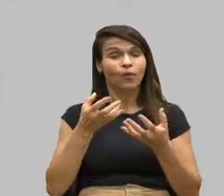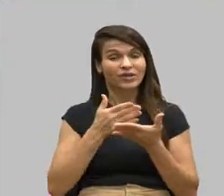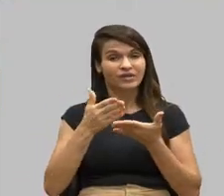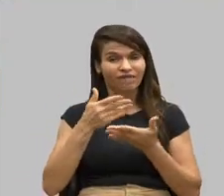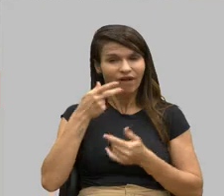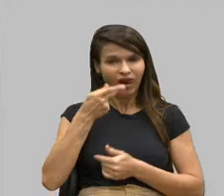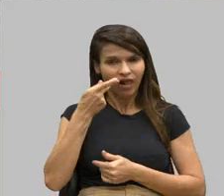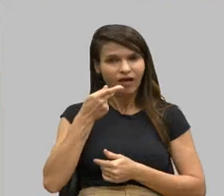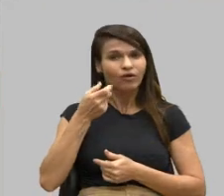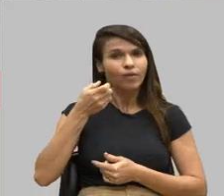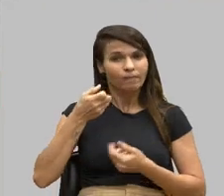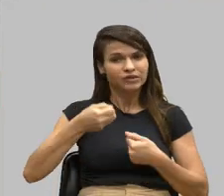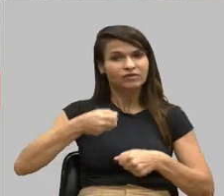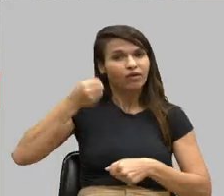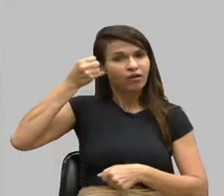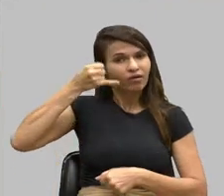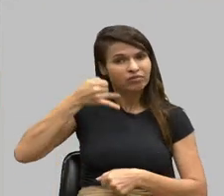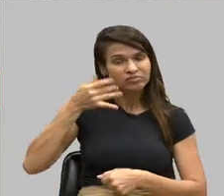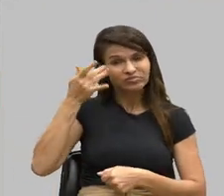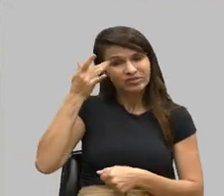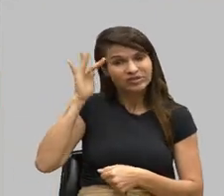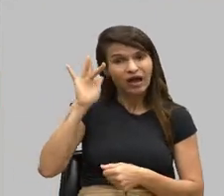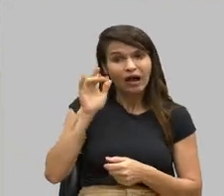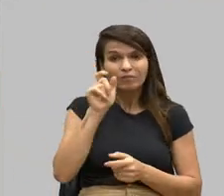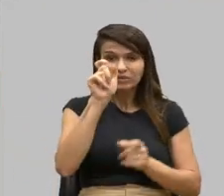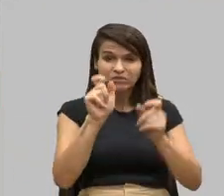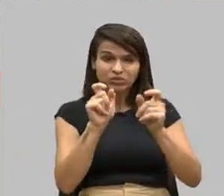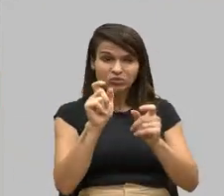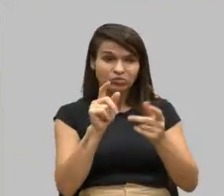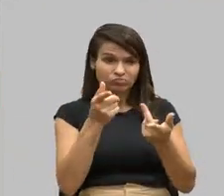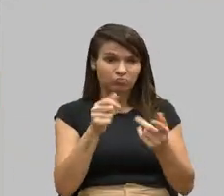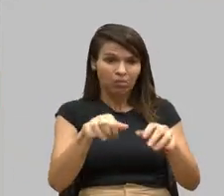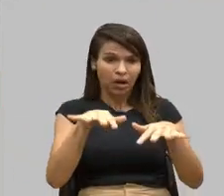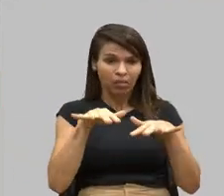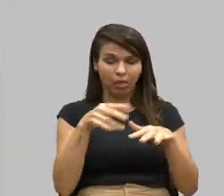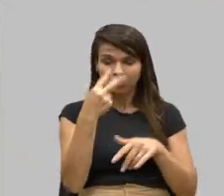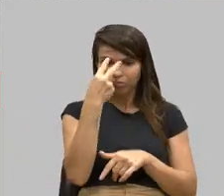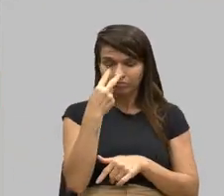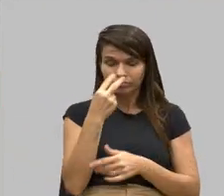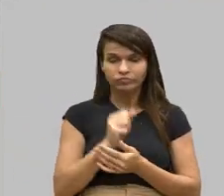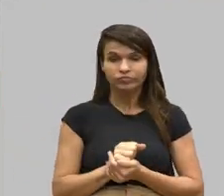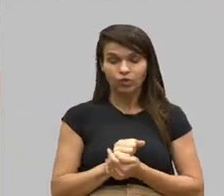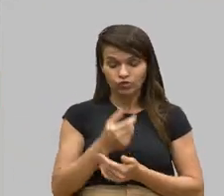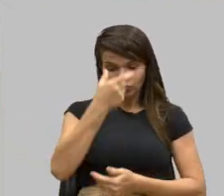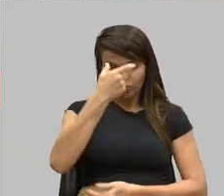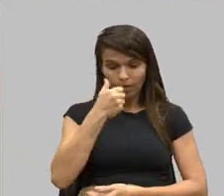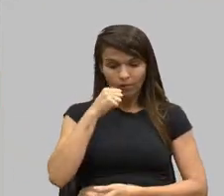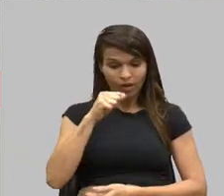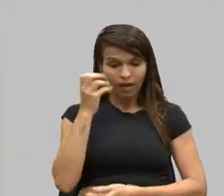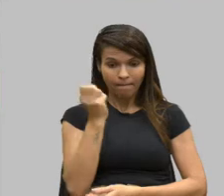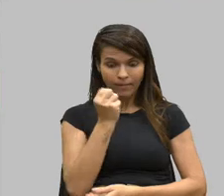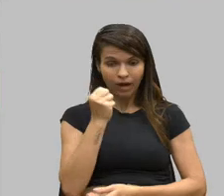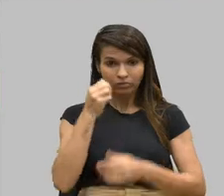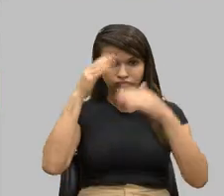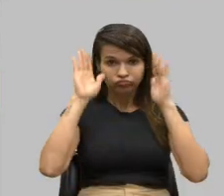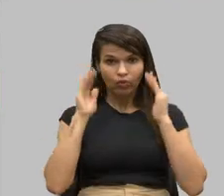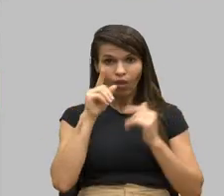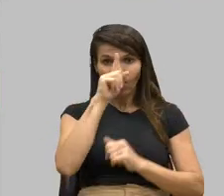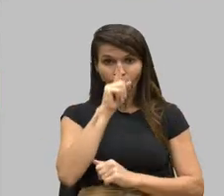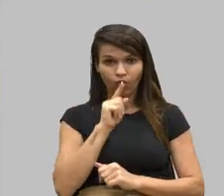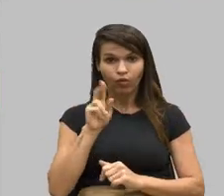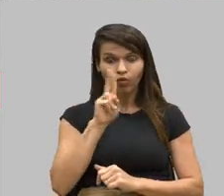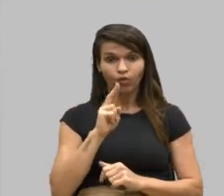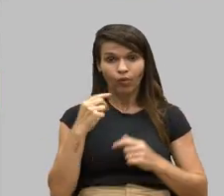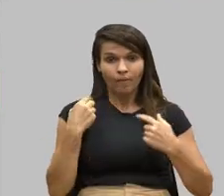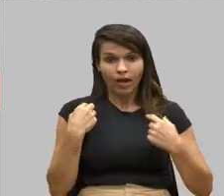porque a gente nunca sabe quem na plateia não enxerga a gente. Então, eu sou uma mulher branca, loura, eu estou usando uma